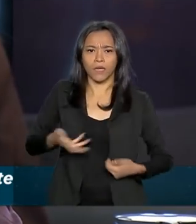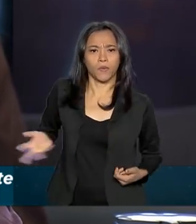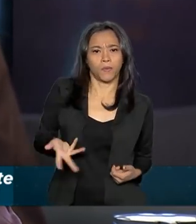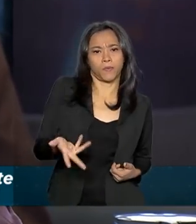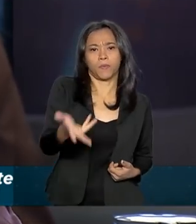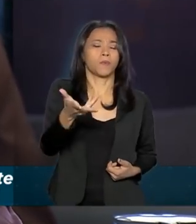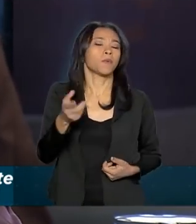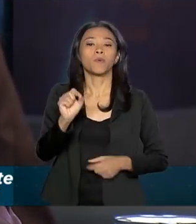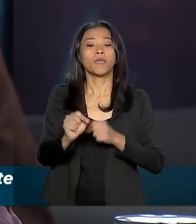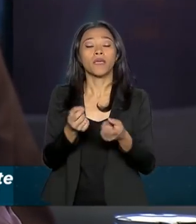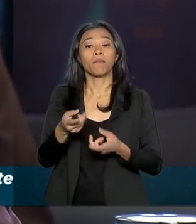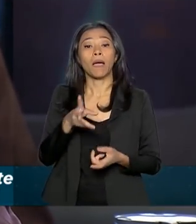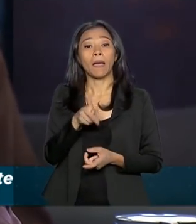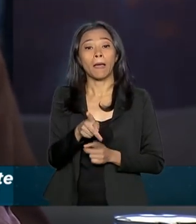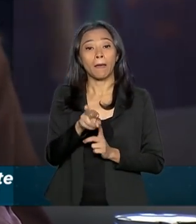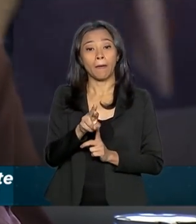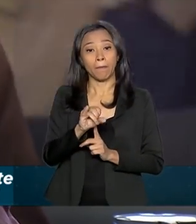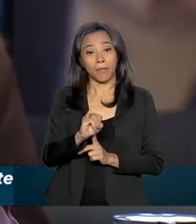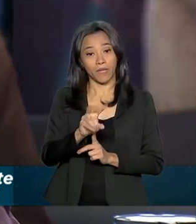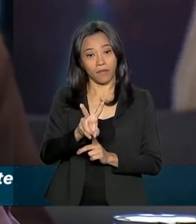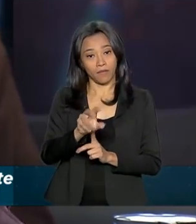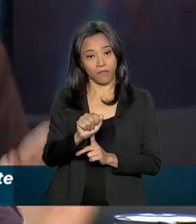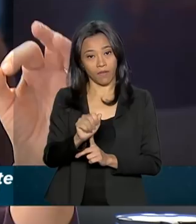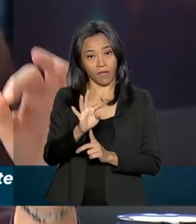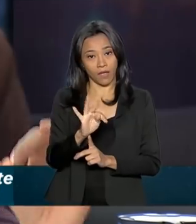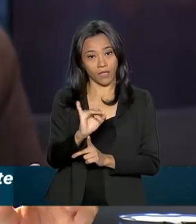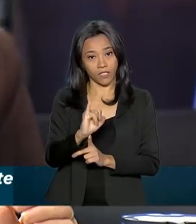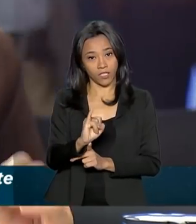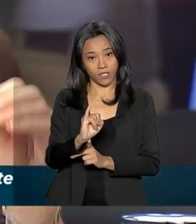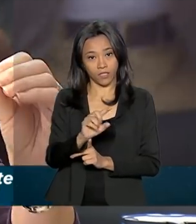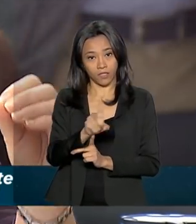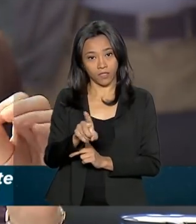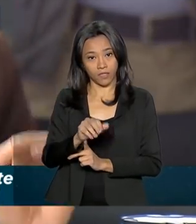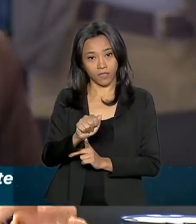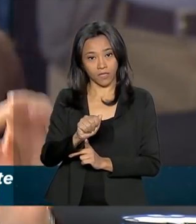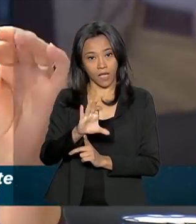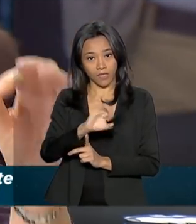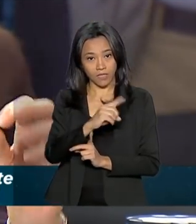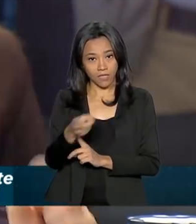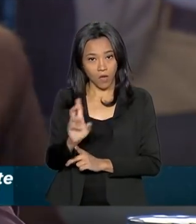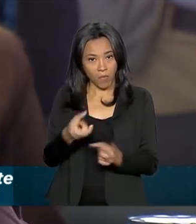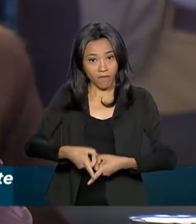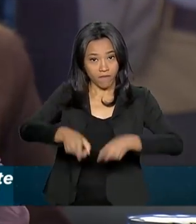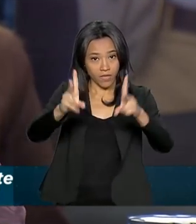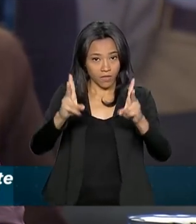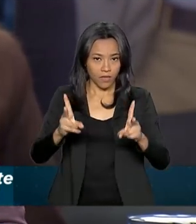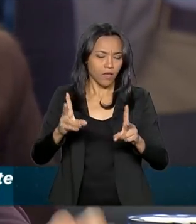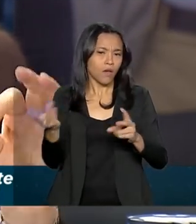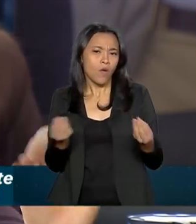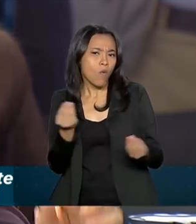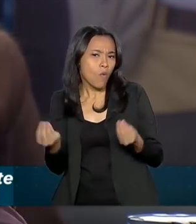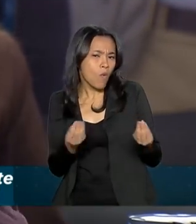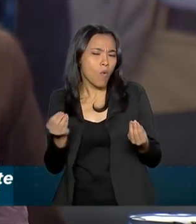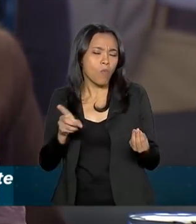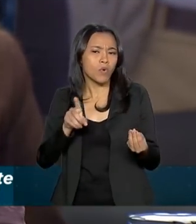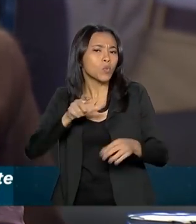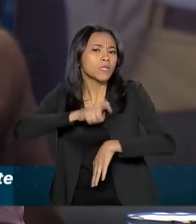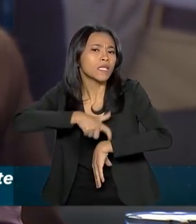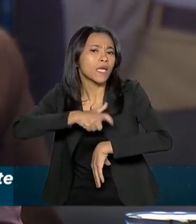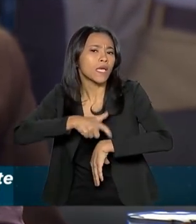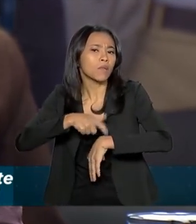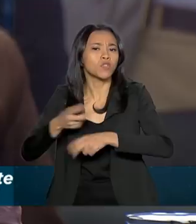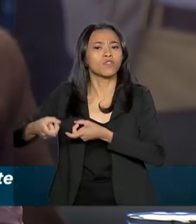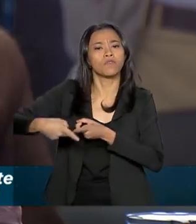para privatizações. Quando é que o senhor considera um prazo ideal ou um período ideal para esse processo de privatização dos